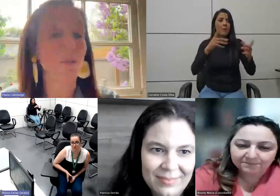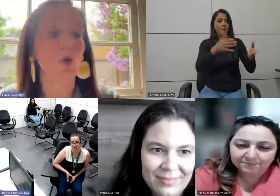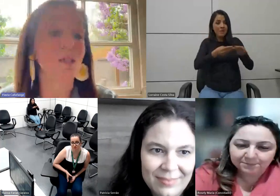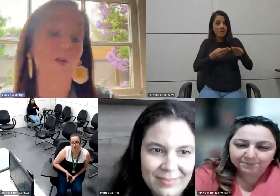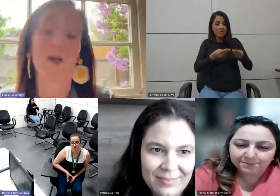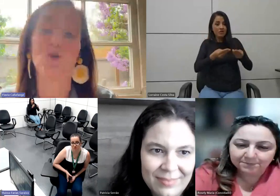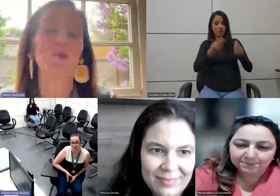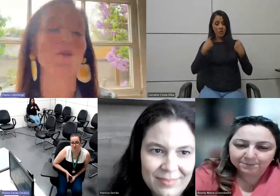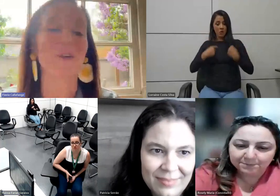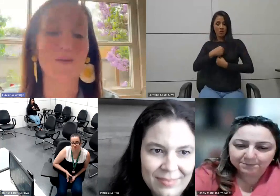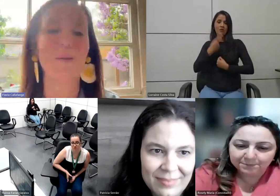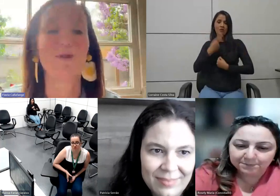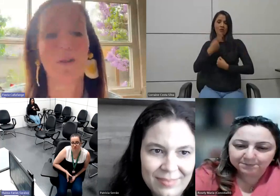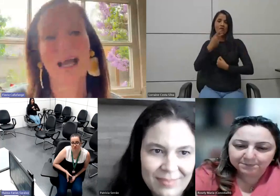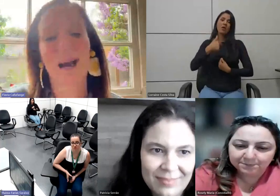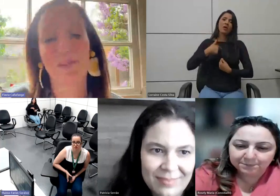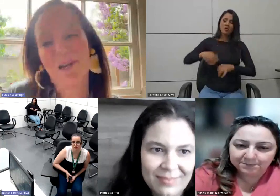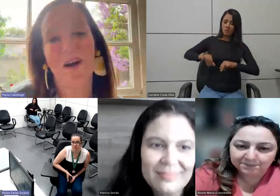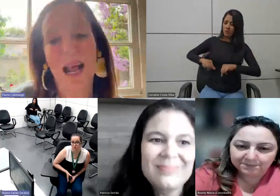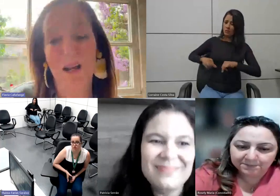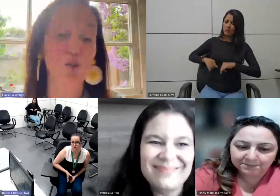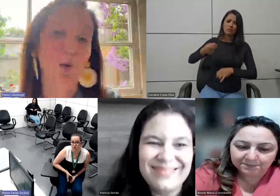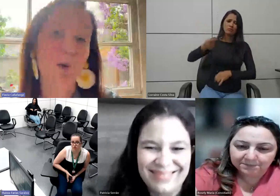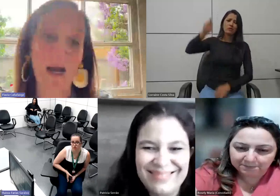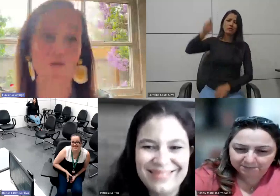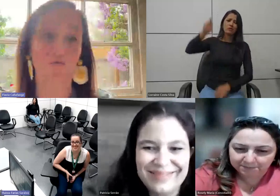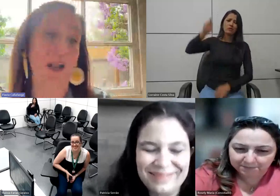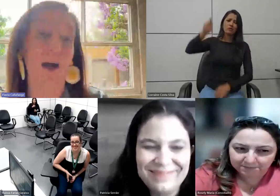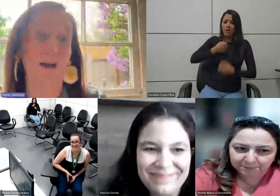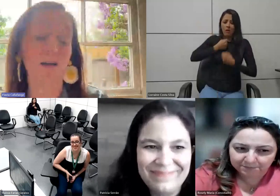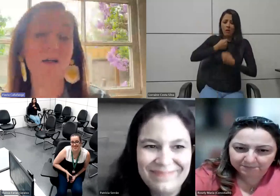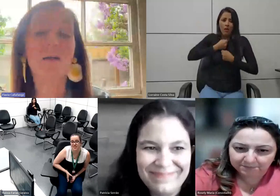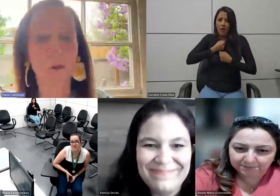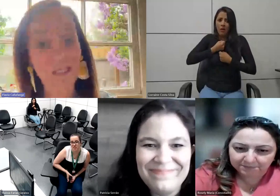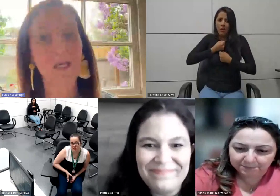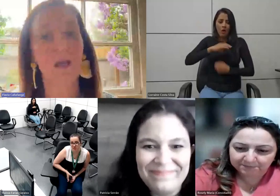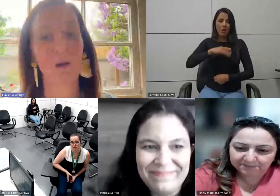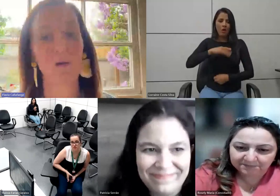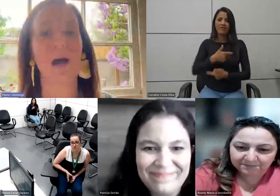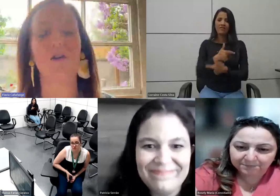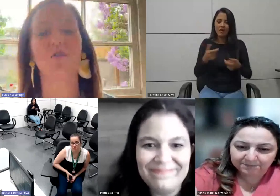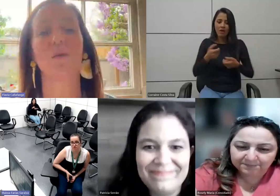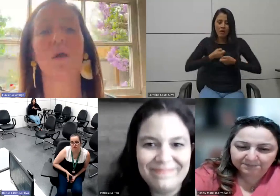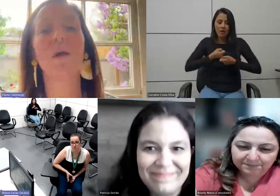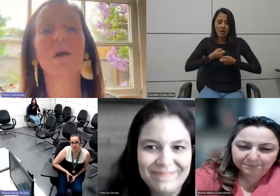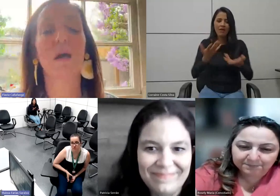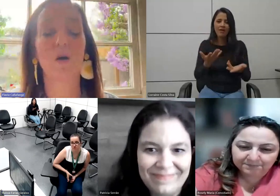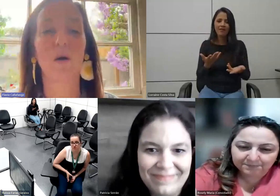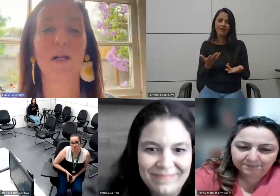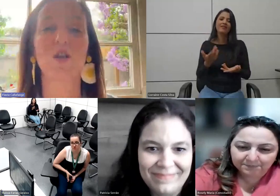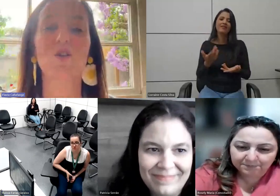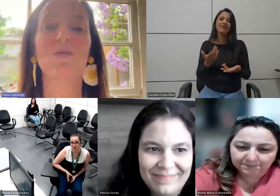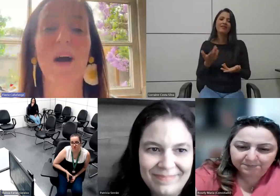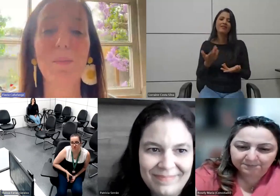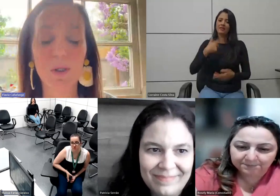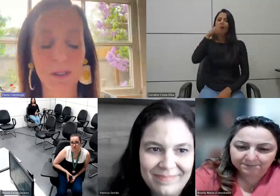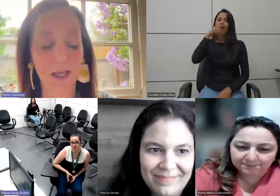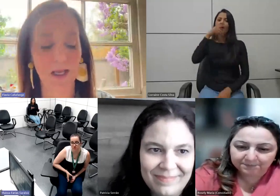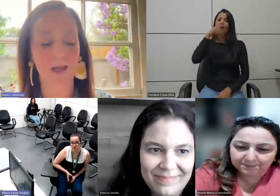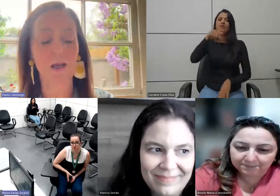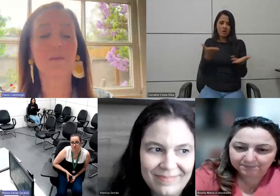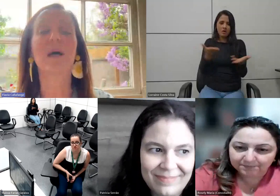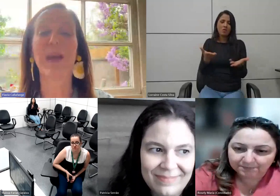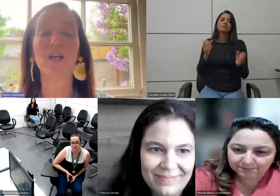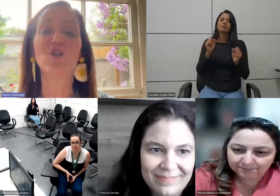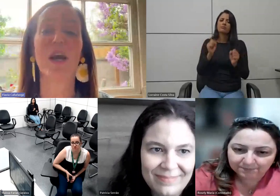e terminou dizendo olha eu tô sofrendo há muito tempo sem falar não tinha coragem de falar então assim eu acho que agora a gente vai